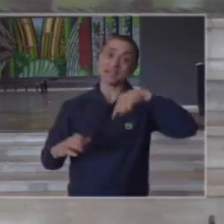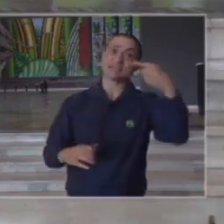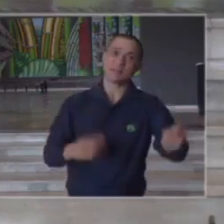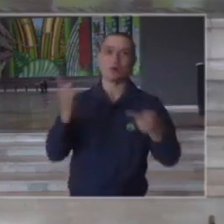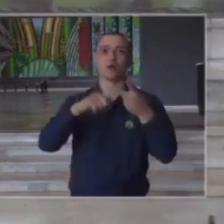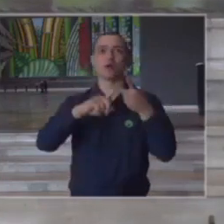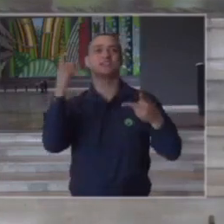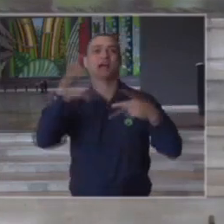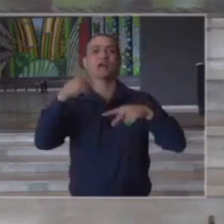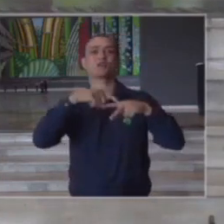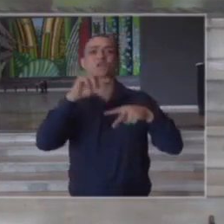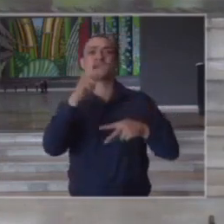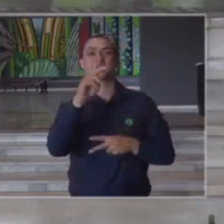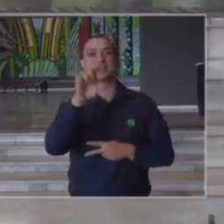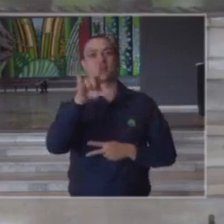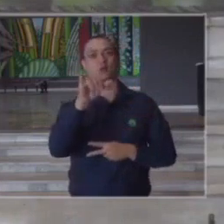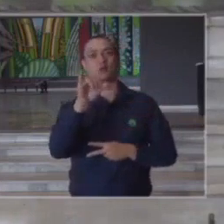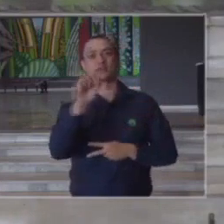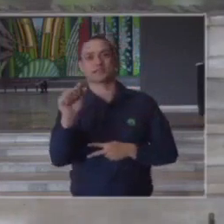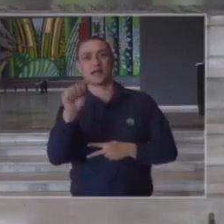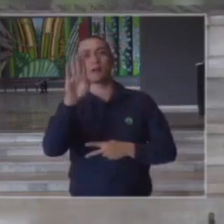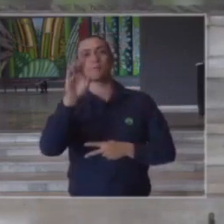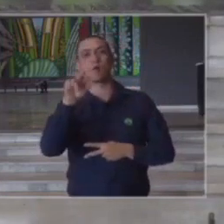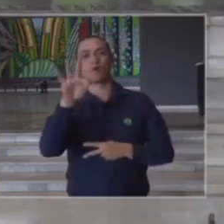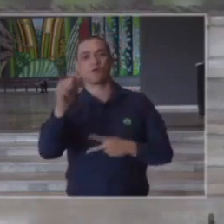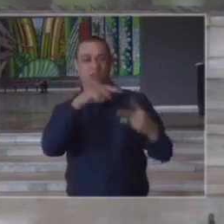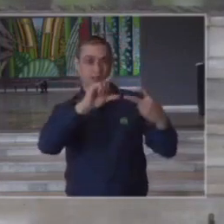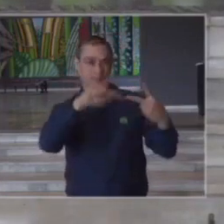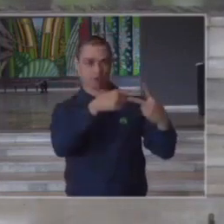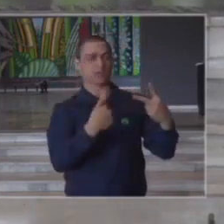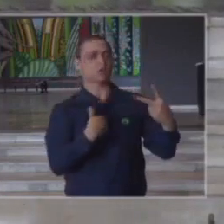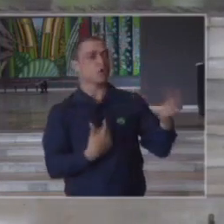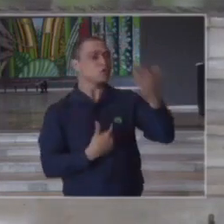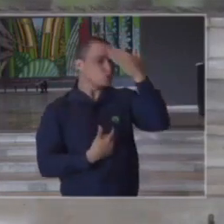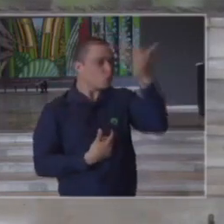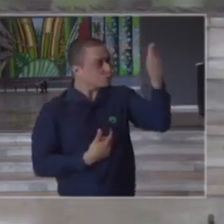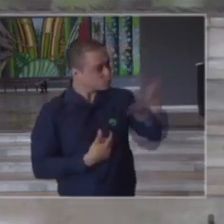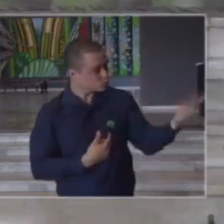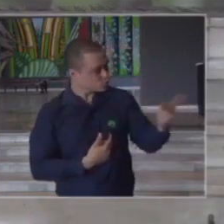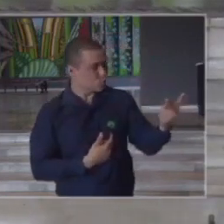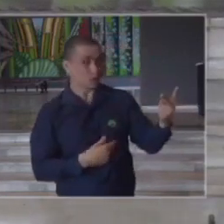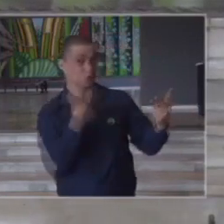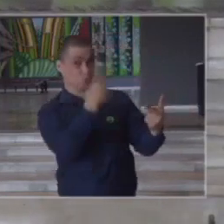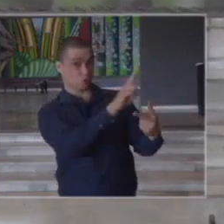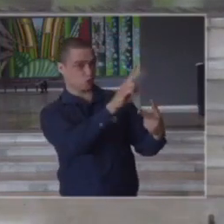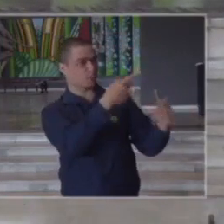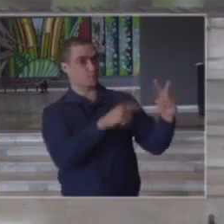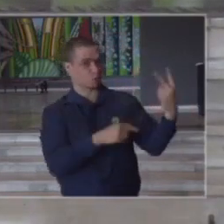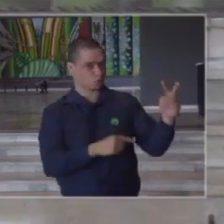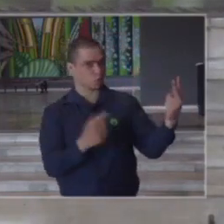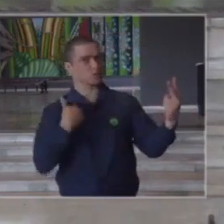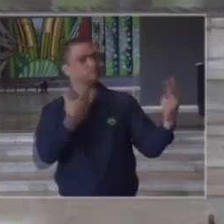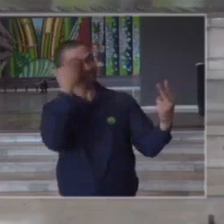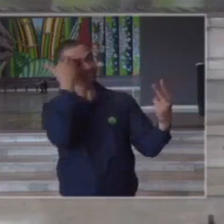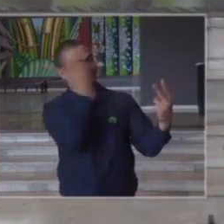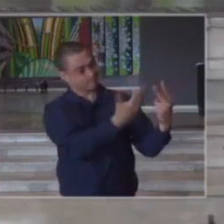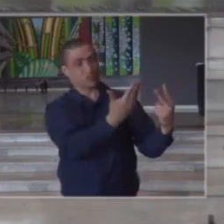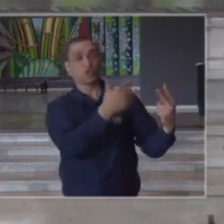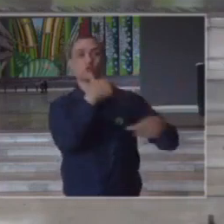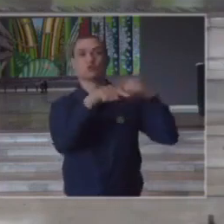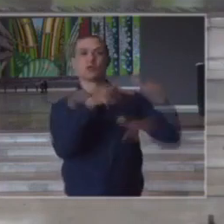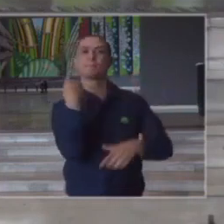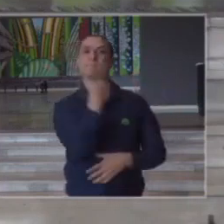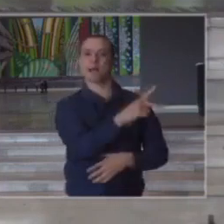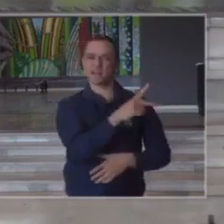doutora Heloísa Bonfá renovando o agradecimento Tarcísio em seu nome e da doutora Heloísa ao